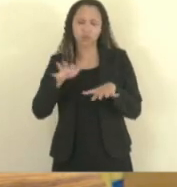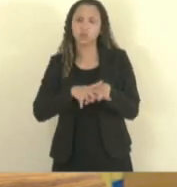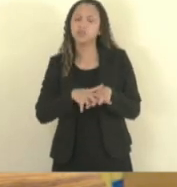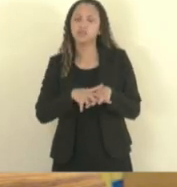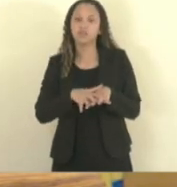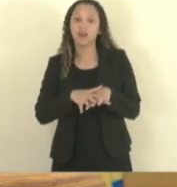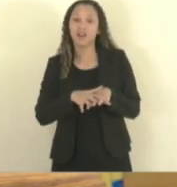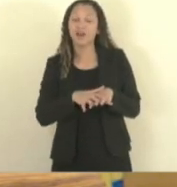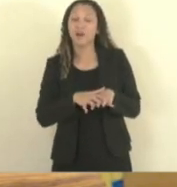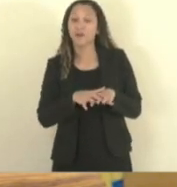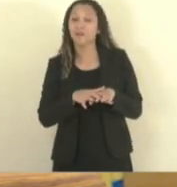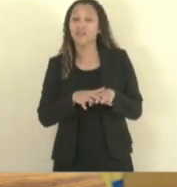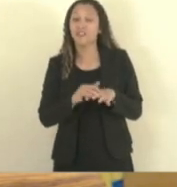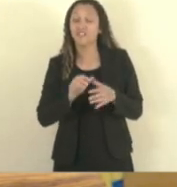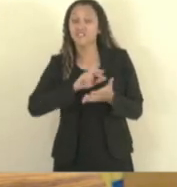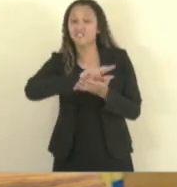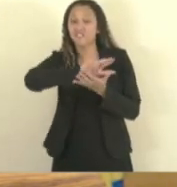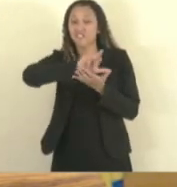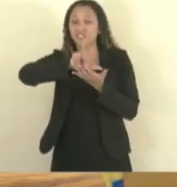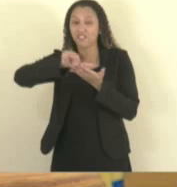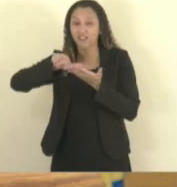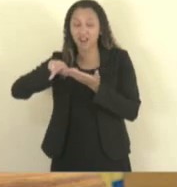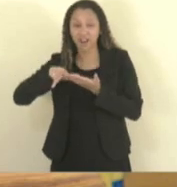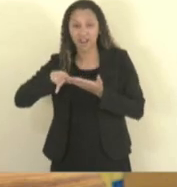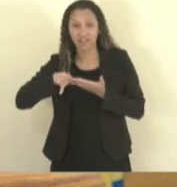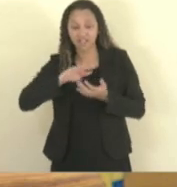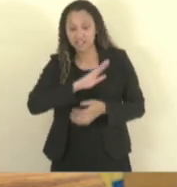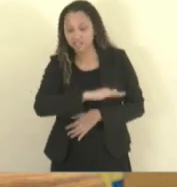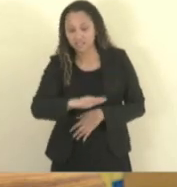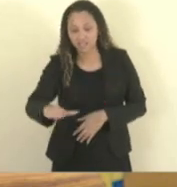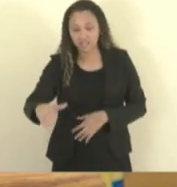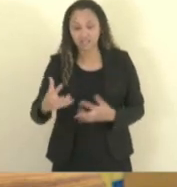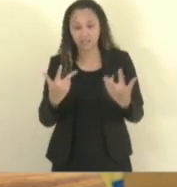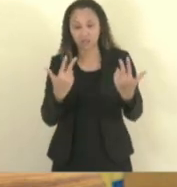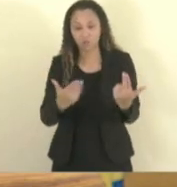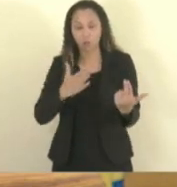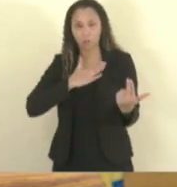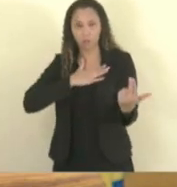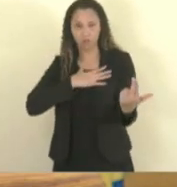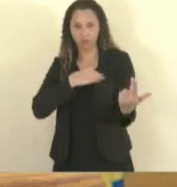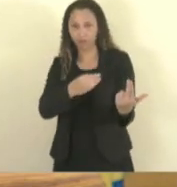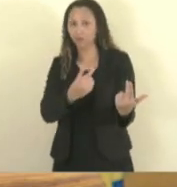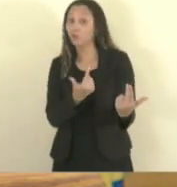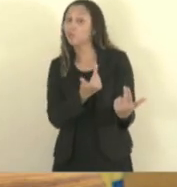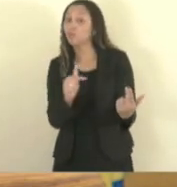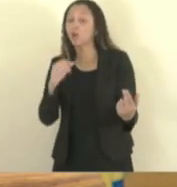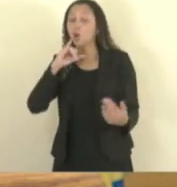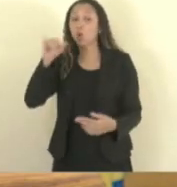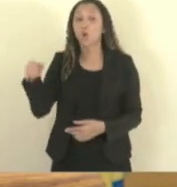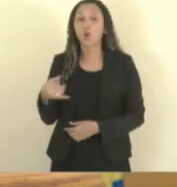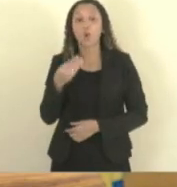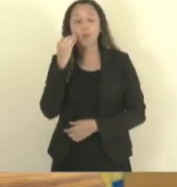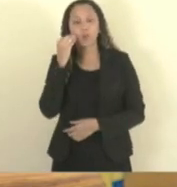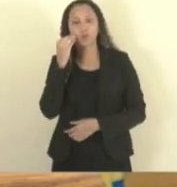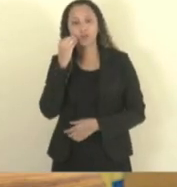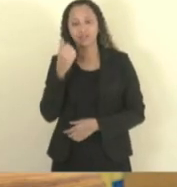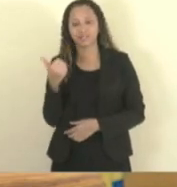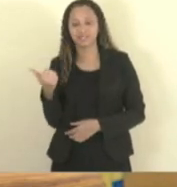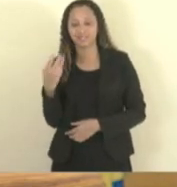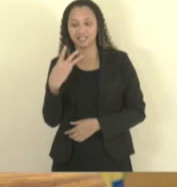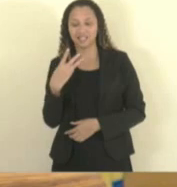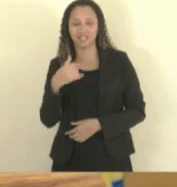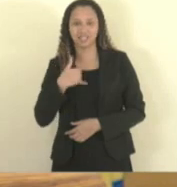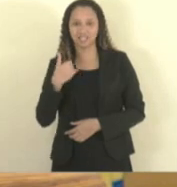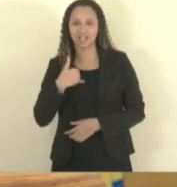muitas crianças, como o meu filho, não têm a oportunidade de, aos 13 anos, não